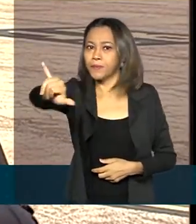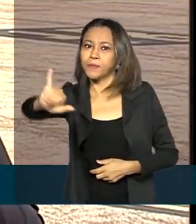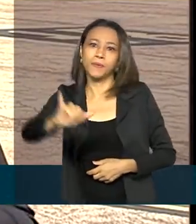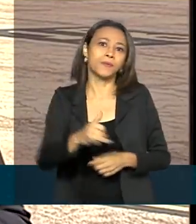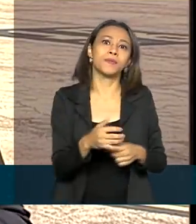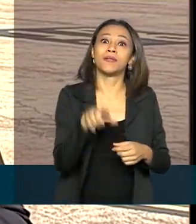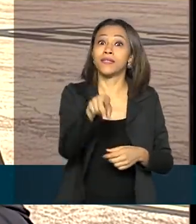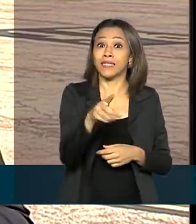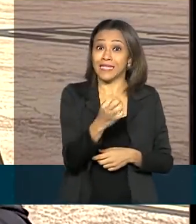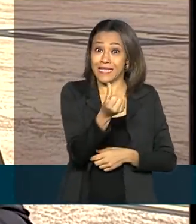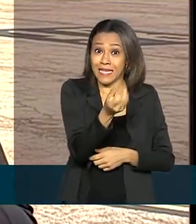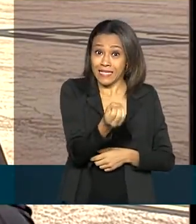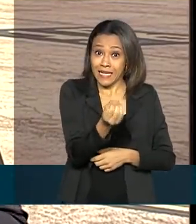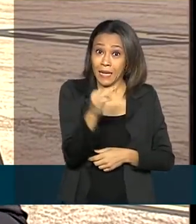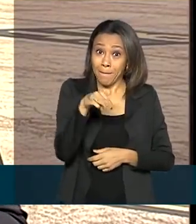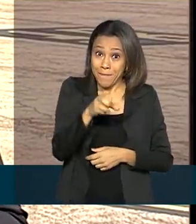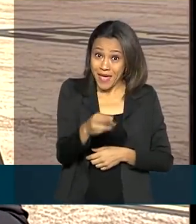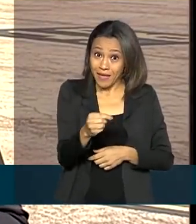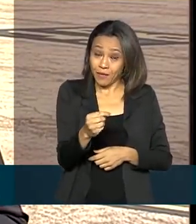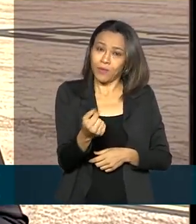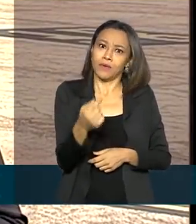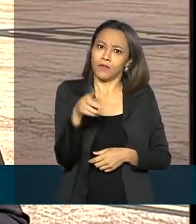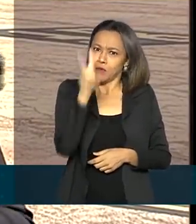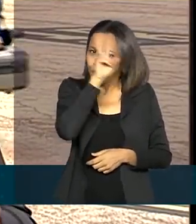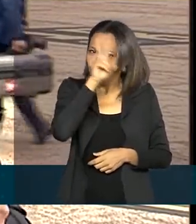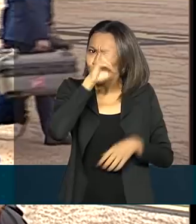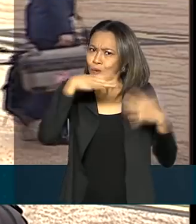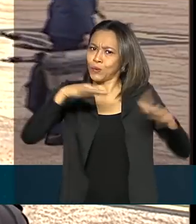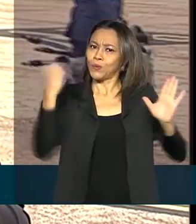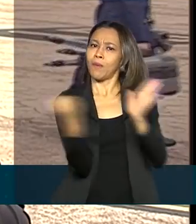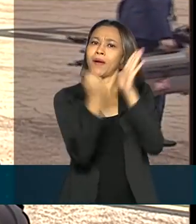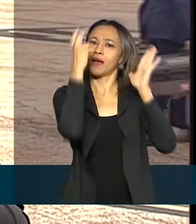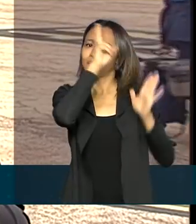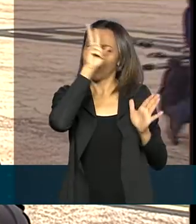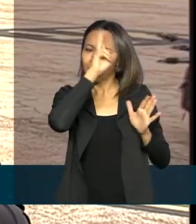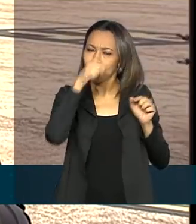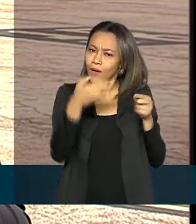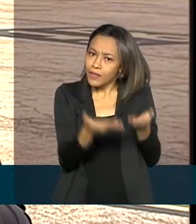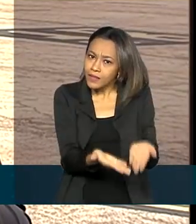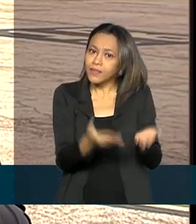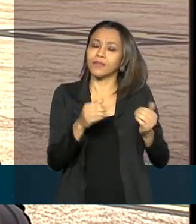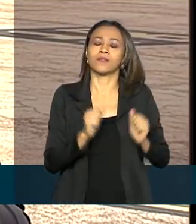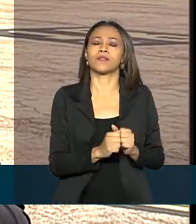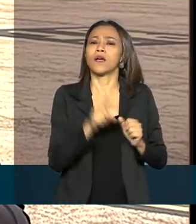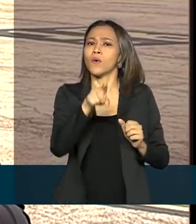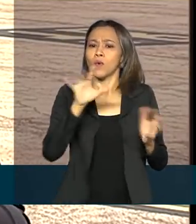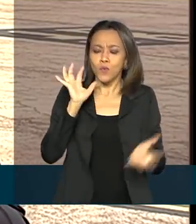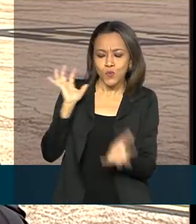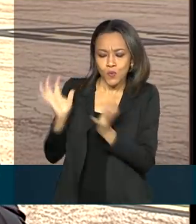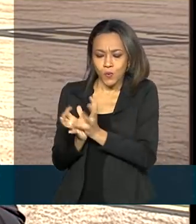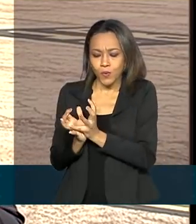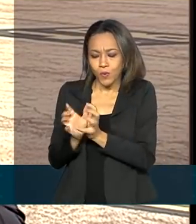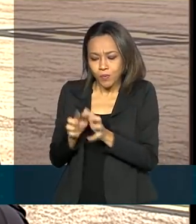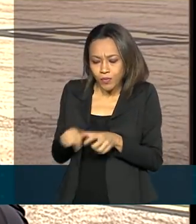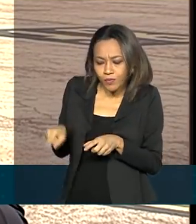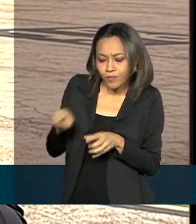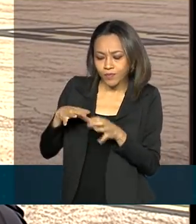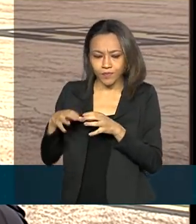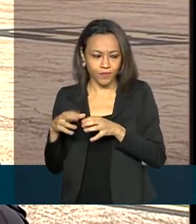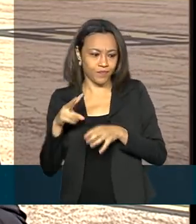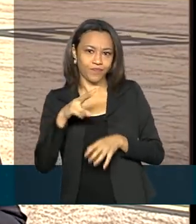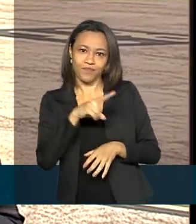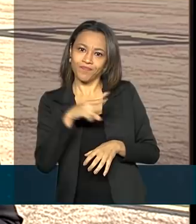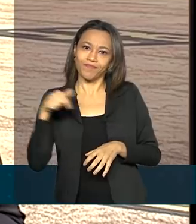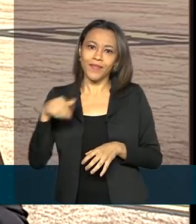segundos a 2 metros do chão. E esse fato histórico, ele foi presenciado por um comitê, uma comissão oficial do